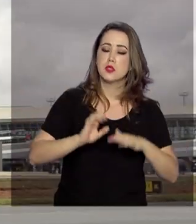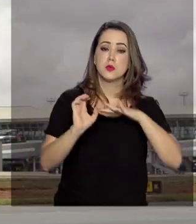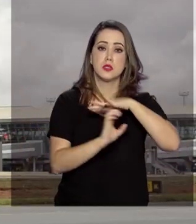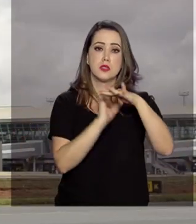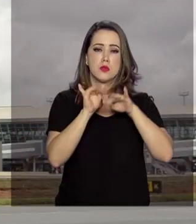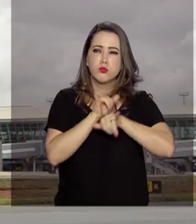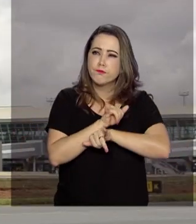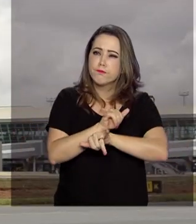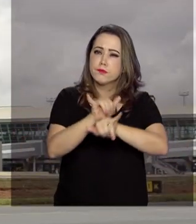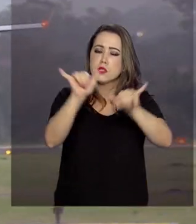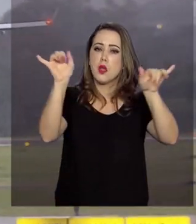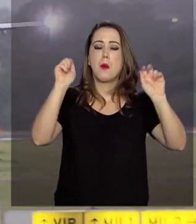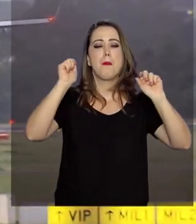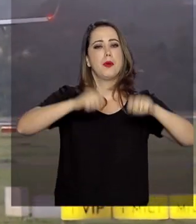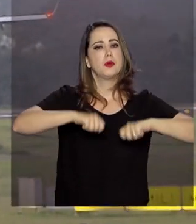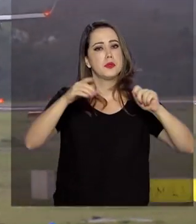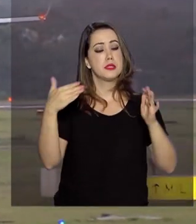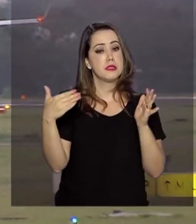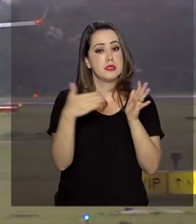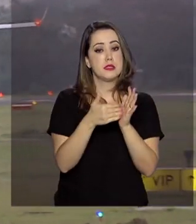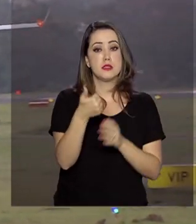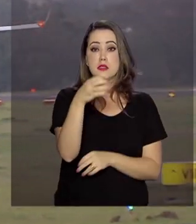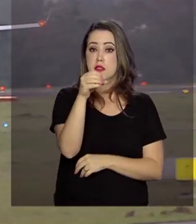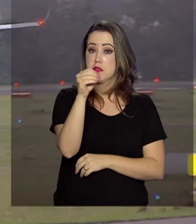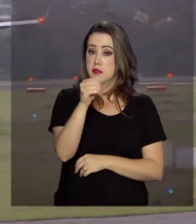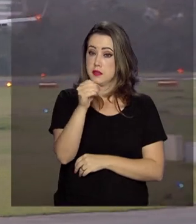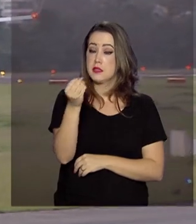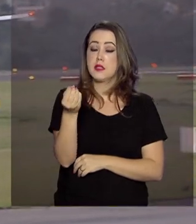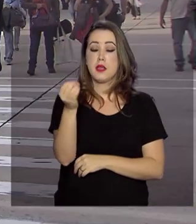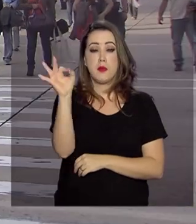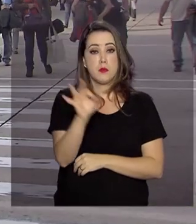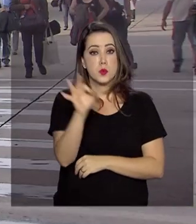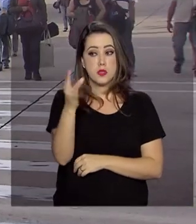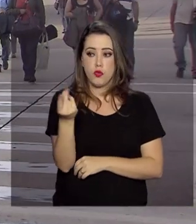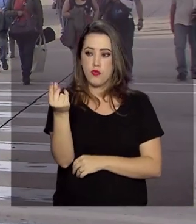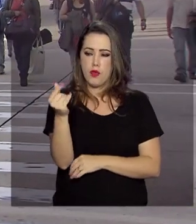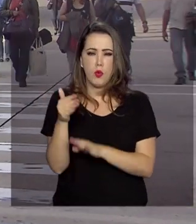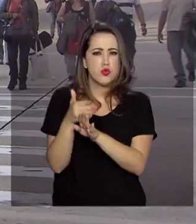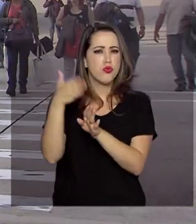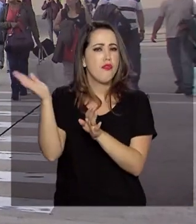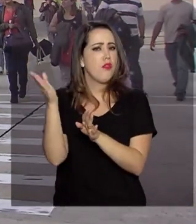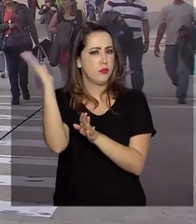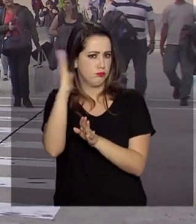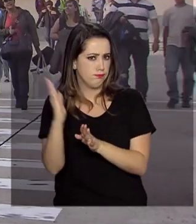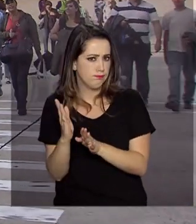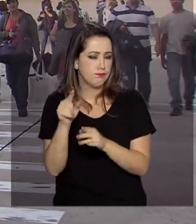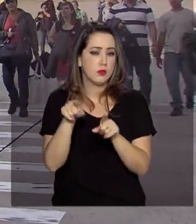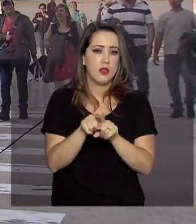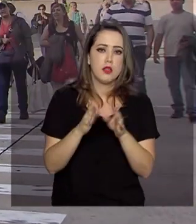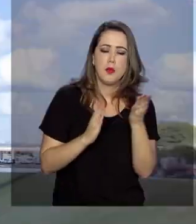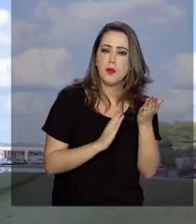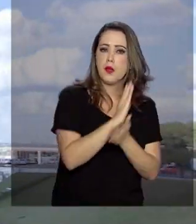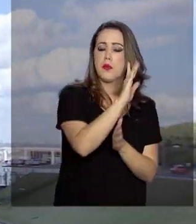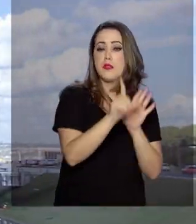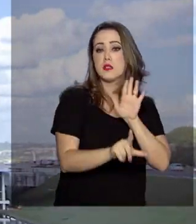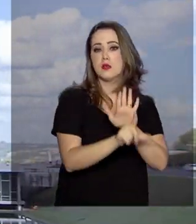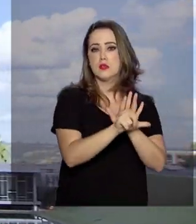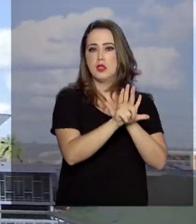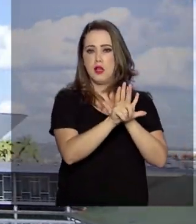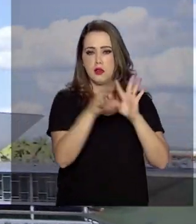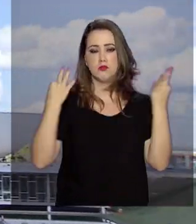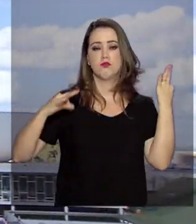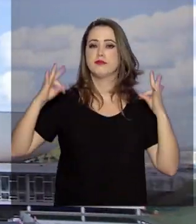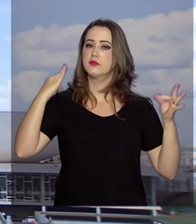empresas aéreas brasileiras possam ter até 100% de capital estrangeiro e a aprovação da Lei Geral do Turismo. As